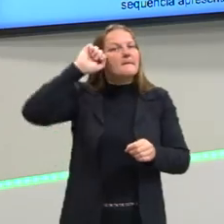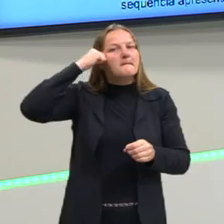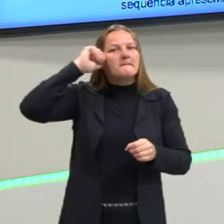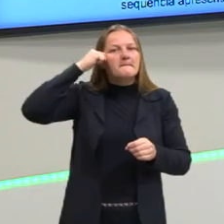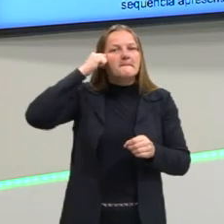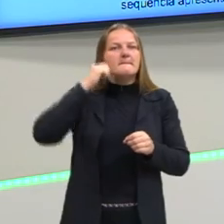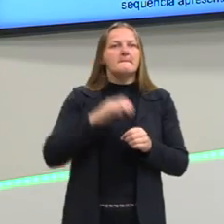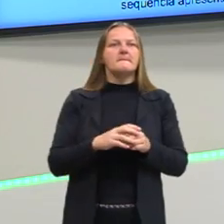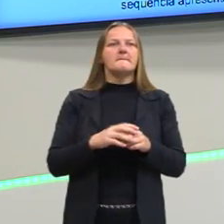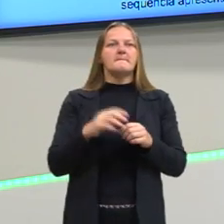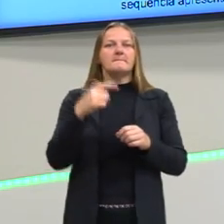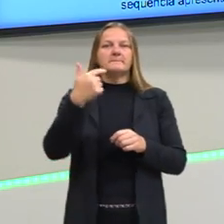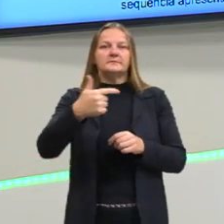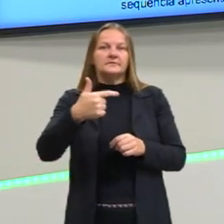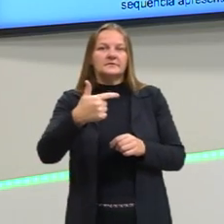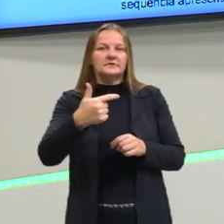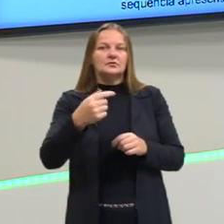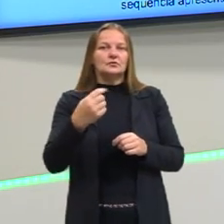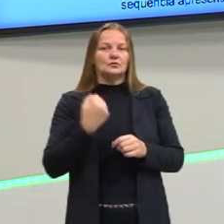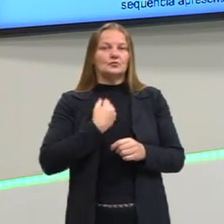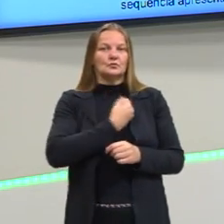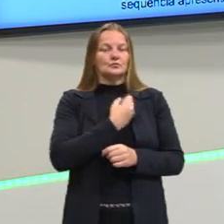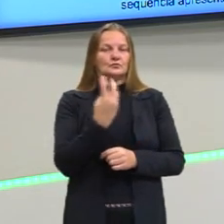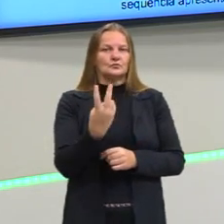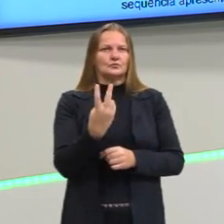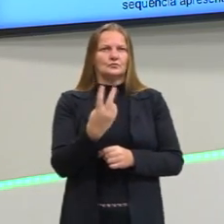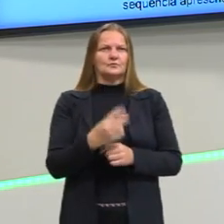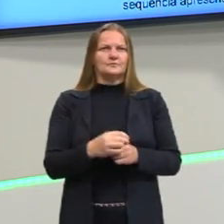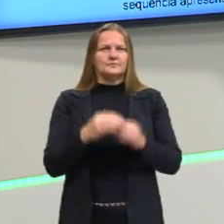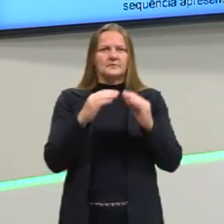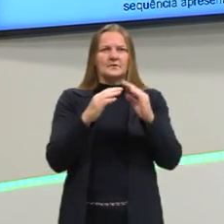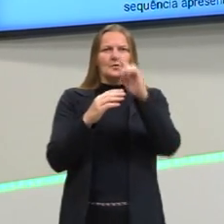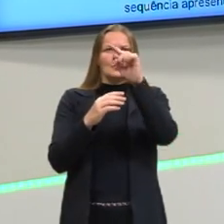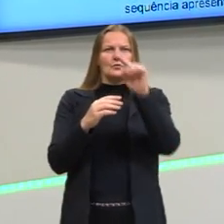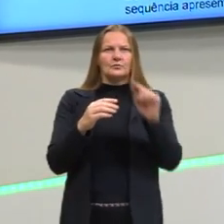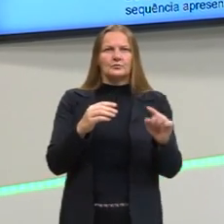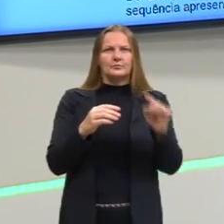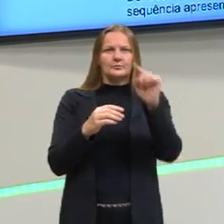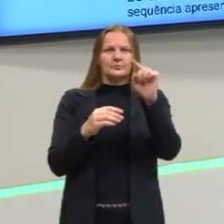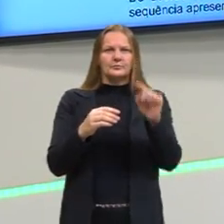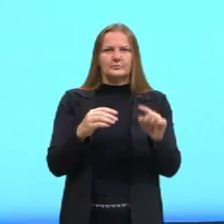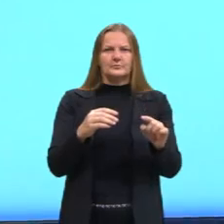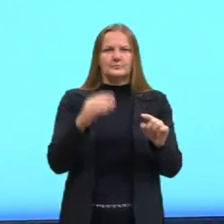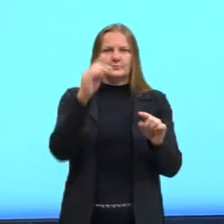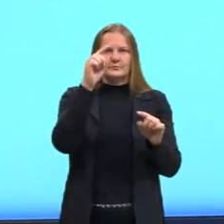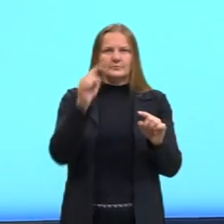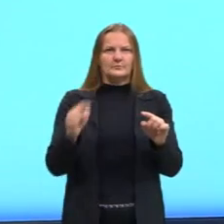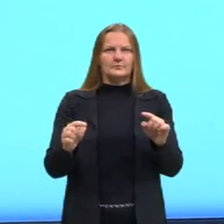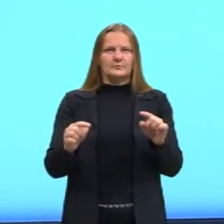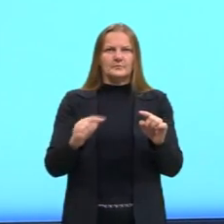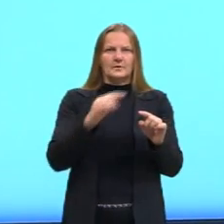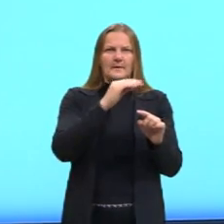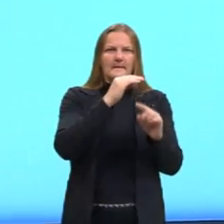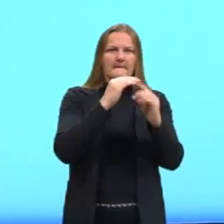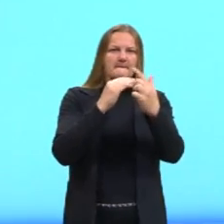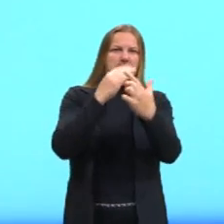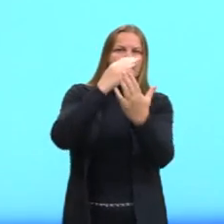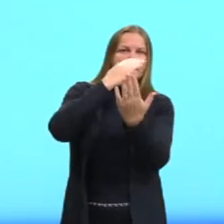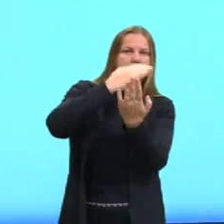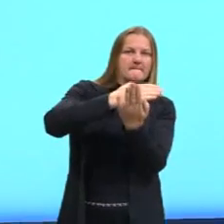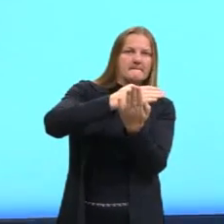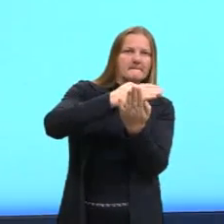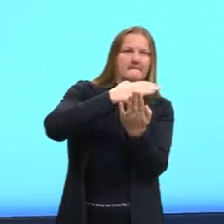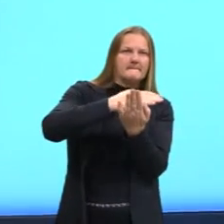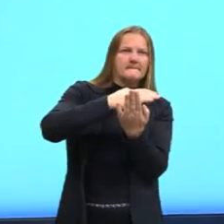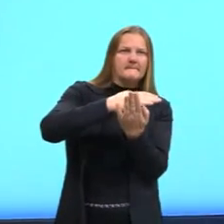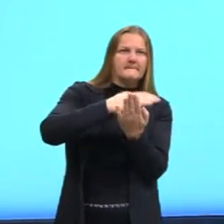E aqui nós temos na figura dois já uma lateral desse outro formato de triângulo